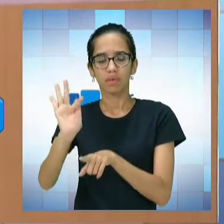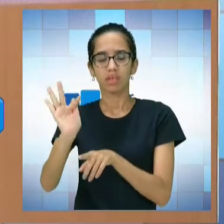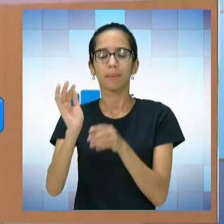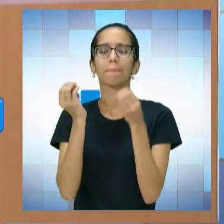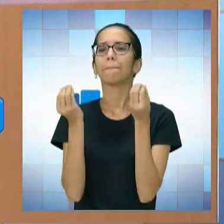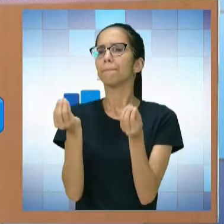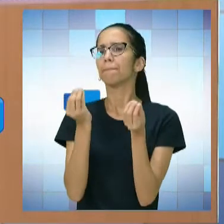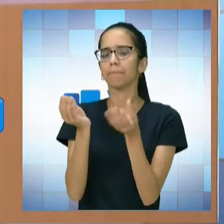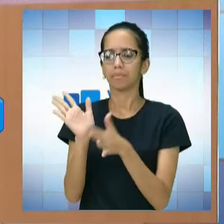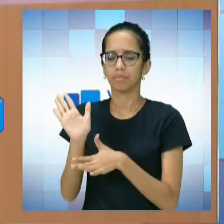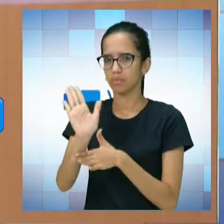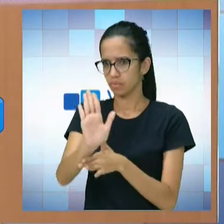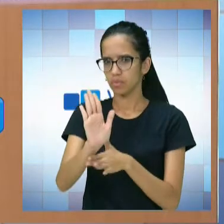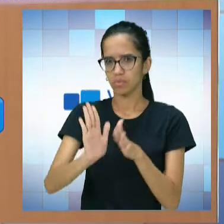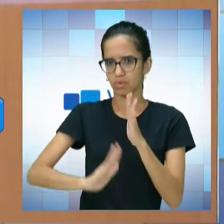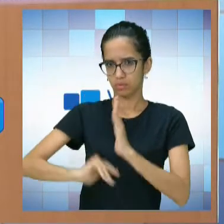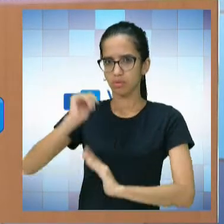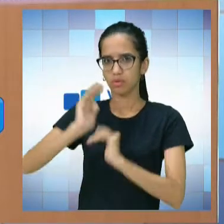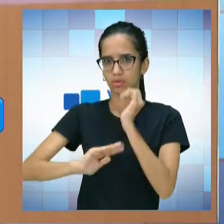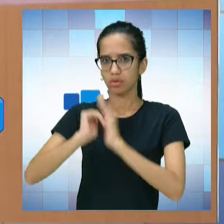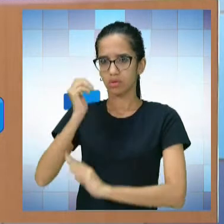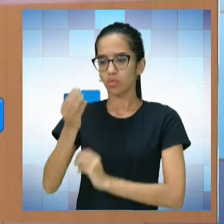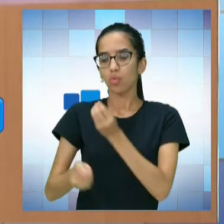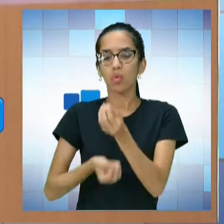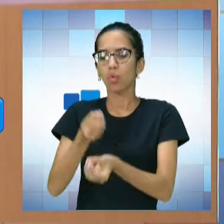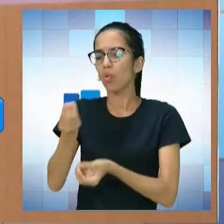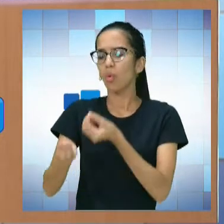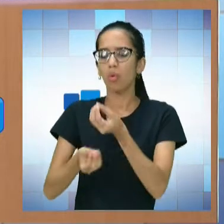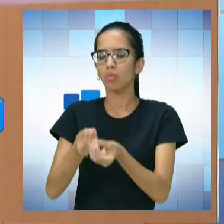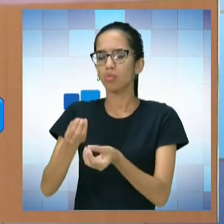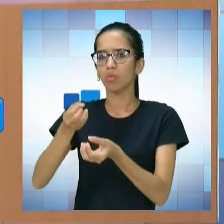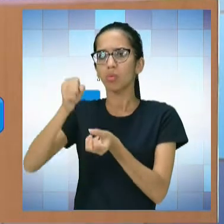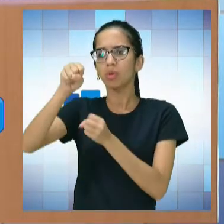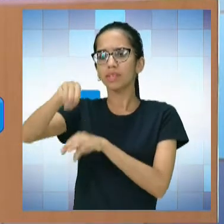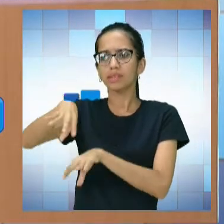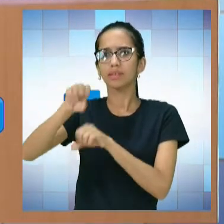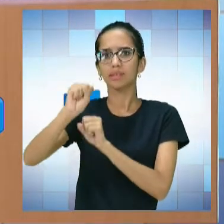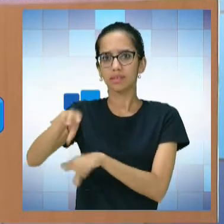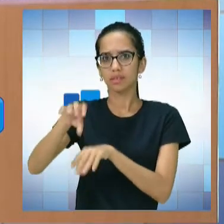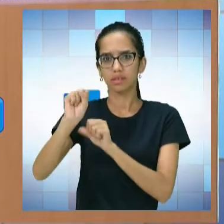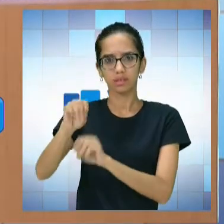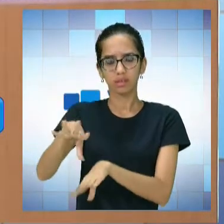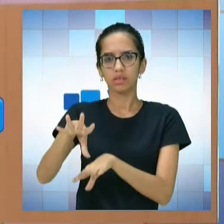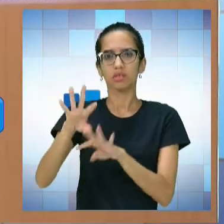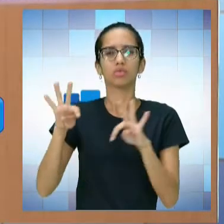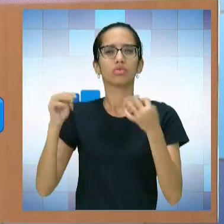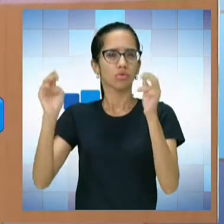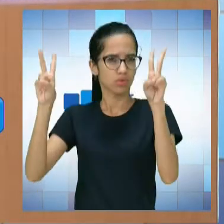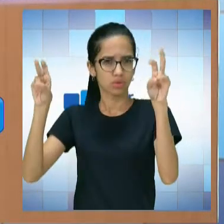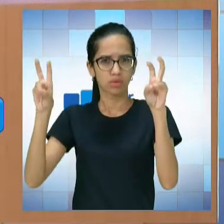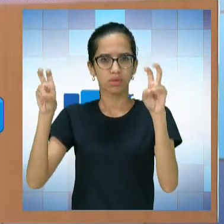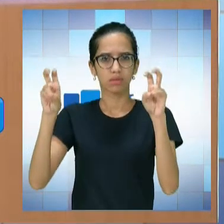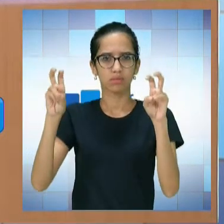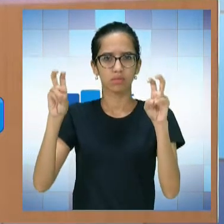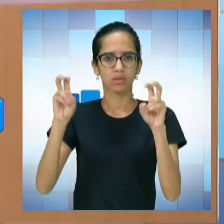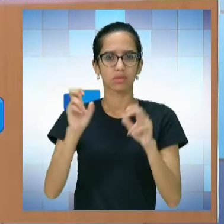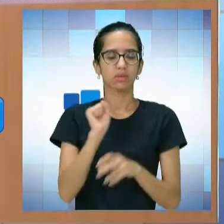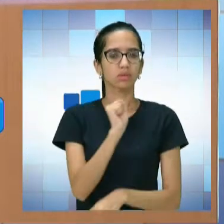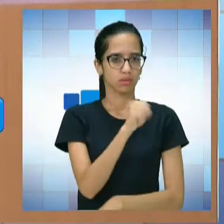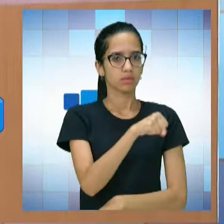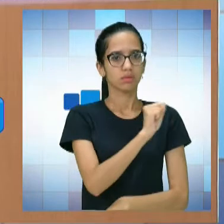os profissionais como trabalhar toda essa sistemática, né? Sim.